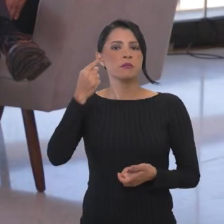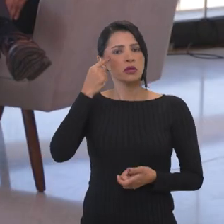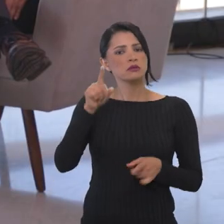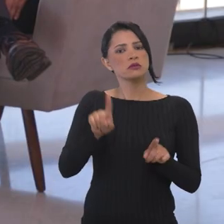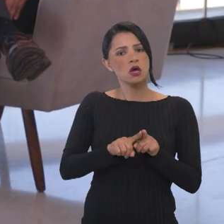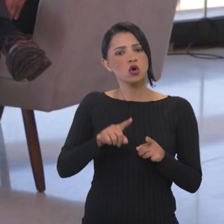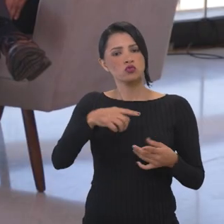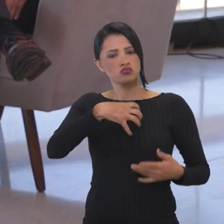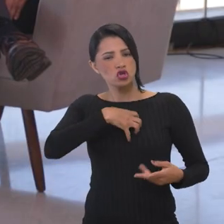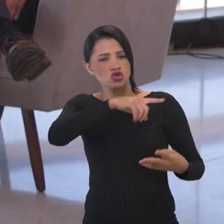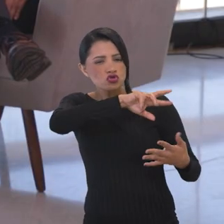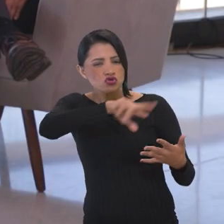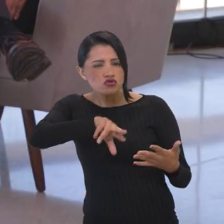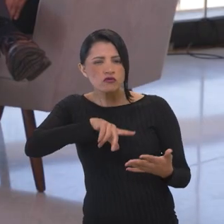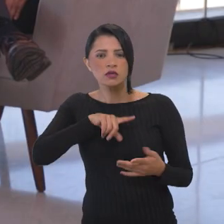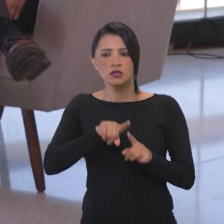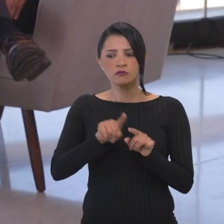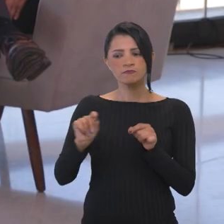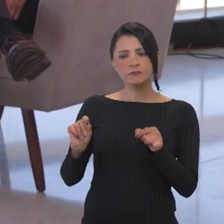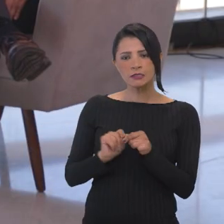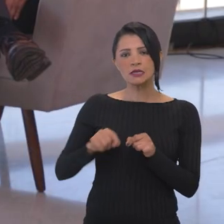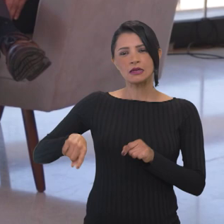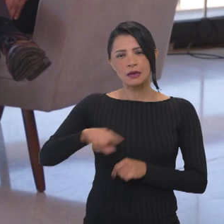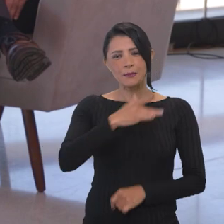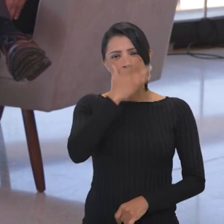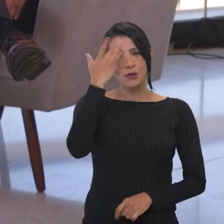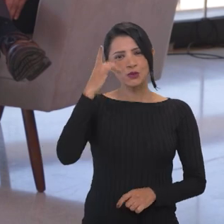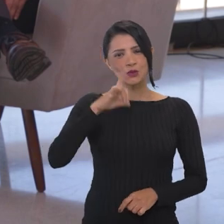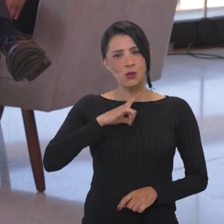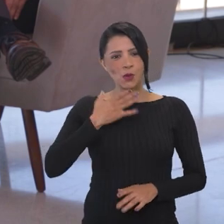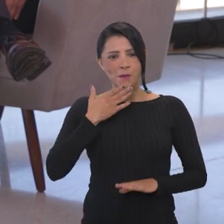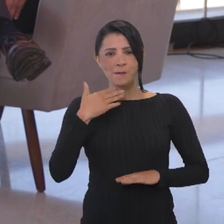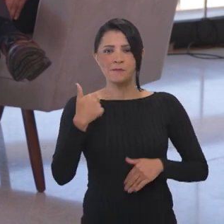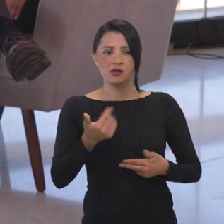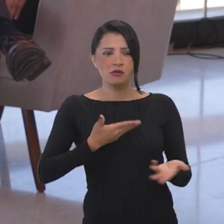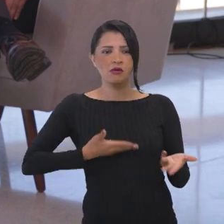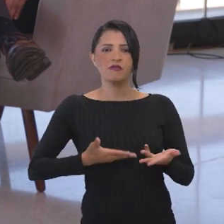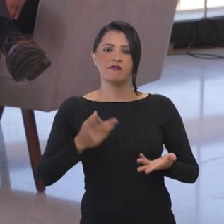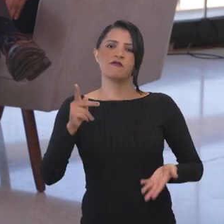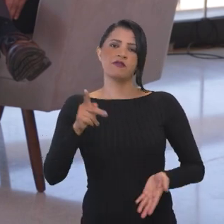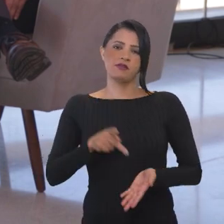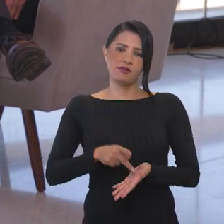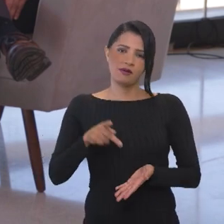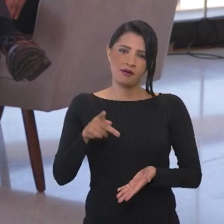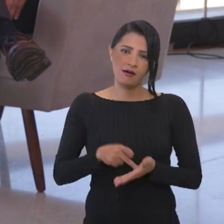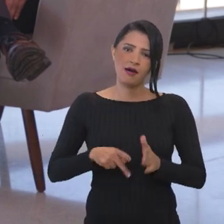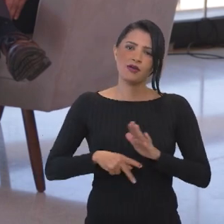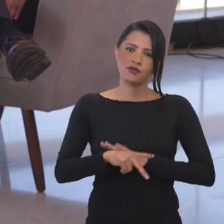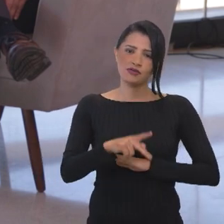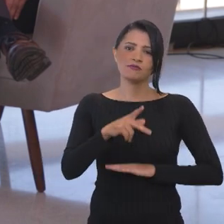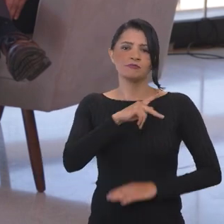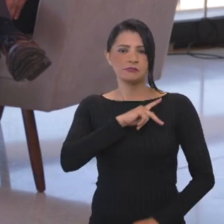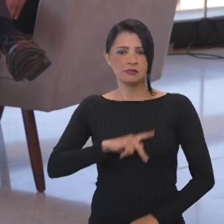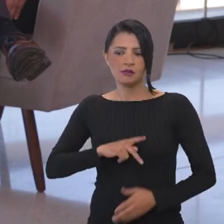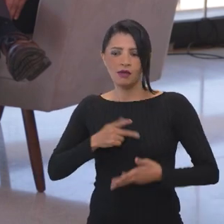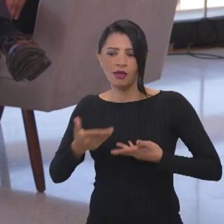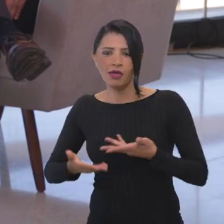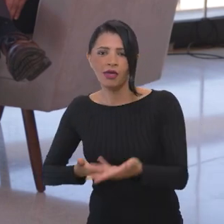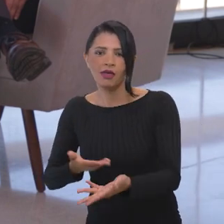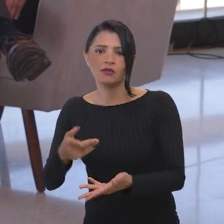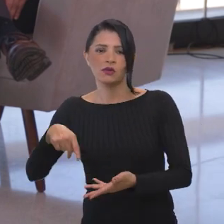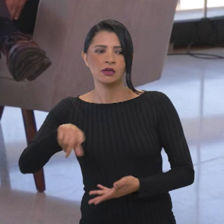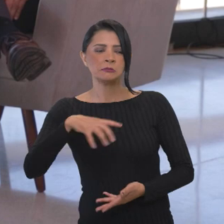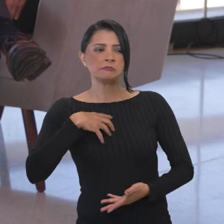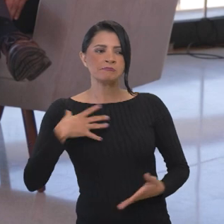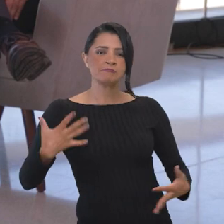inclusive pensando formas diferentes de fazer as coisas para que as pessoas possam ter uma melhor entrega, realmente, por parte do Estado brasileiro e